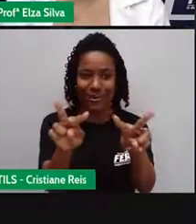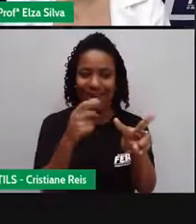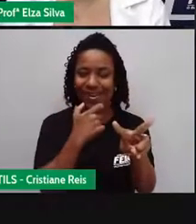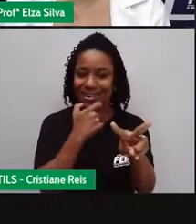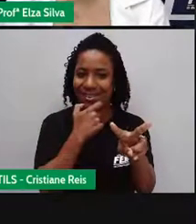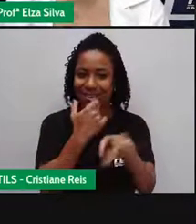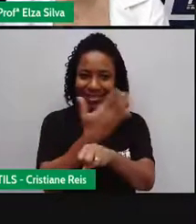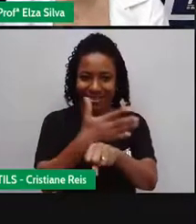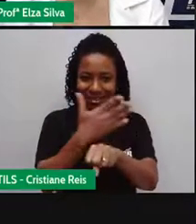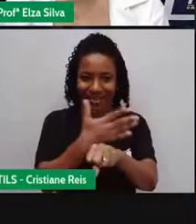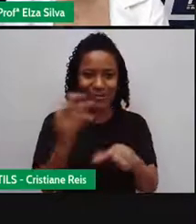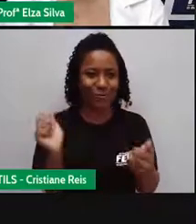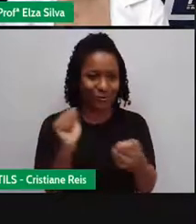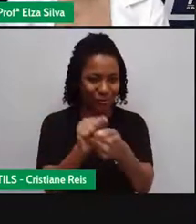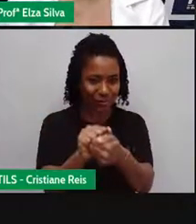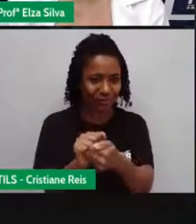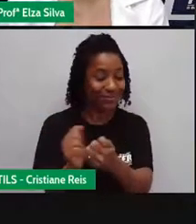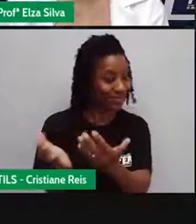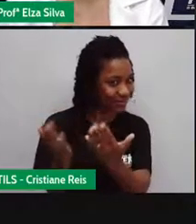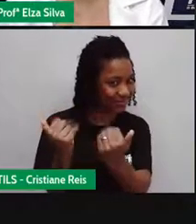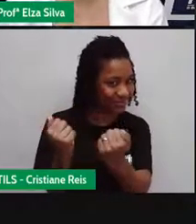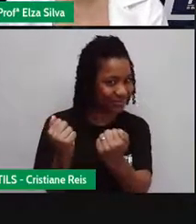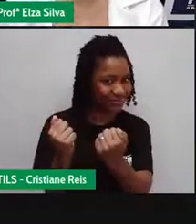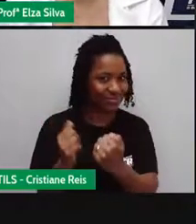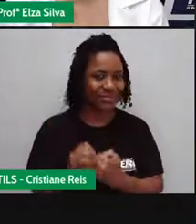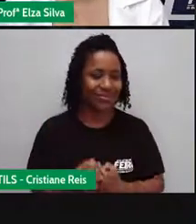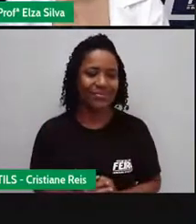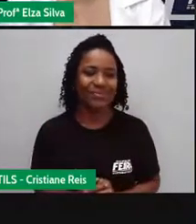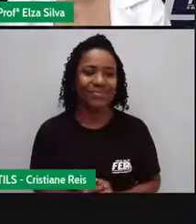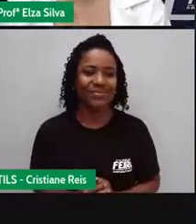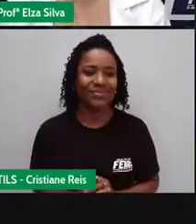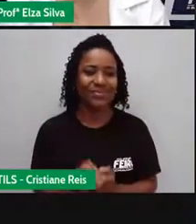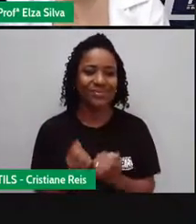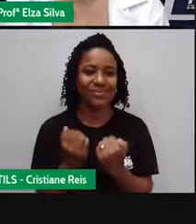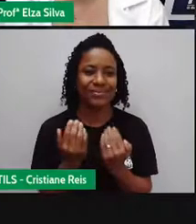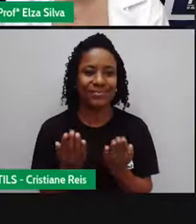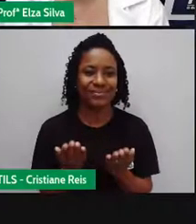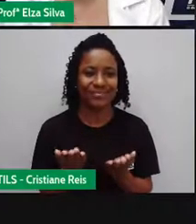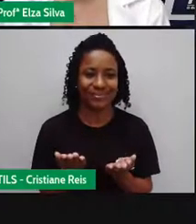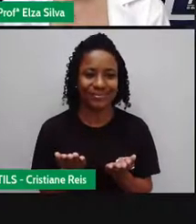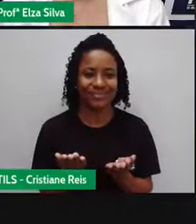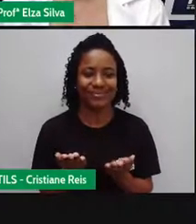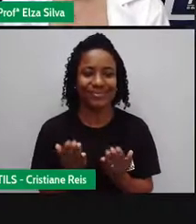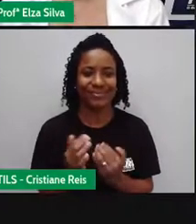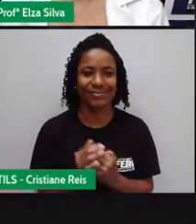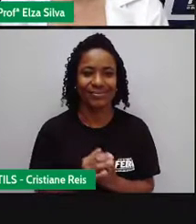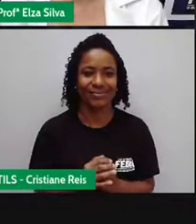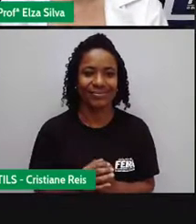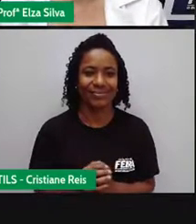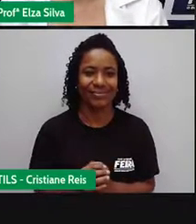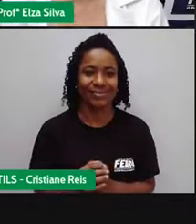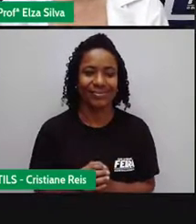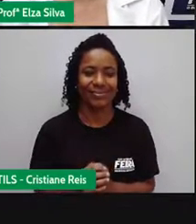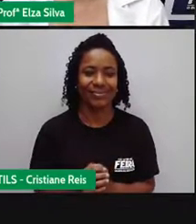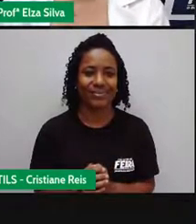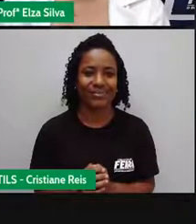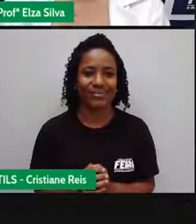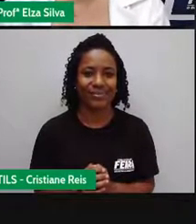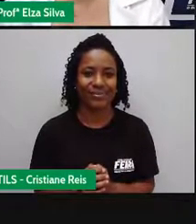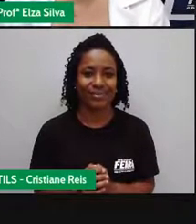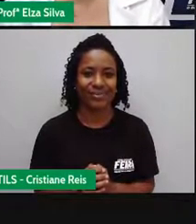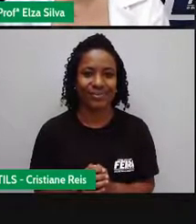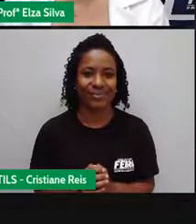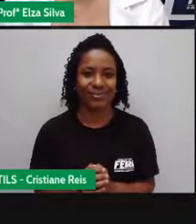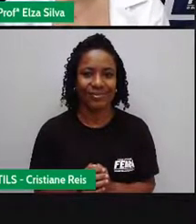moderno, eleita dois lugares em 1896. Em Anfas e Fetor